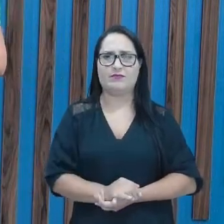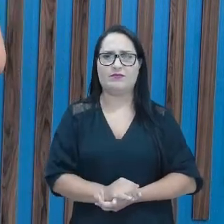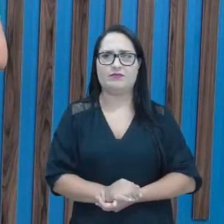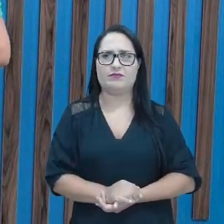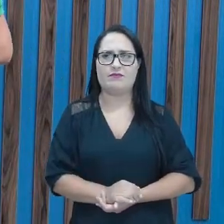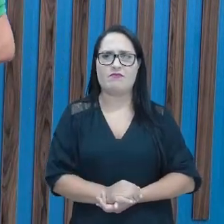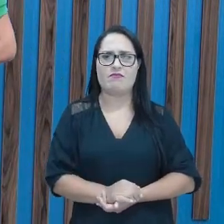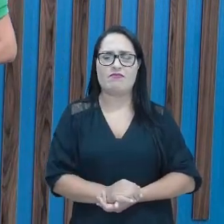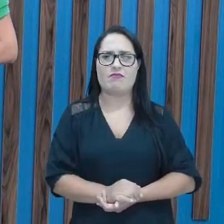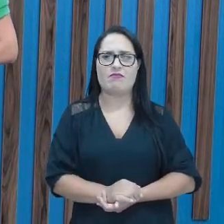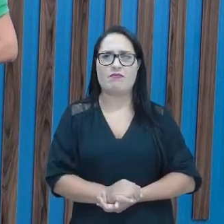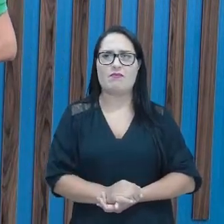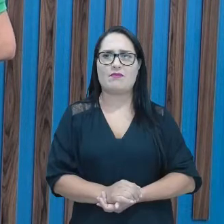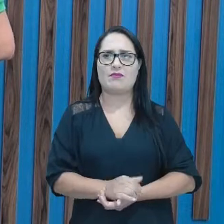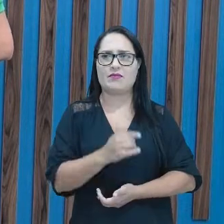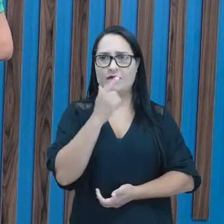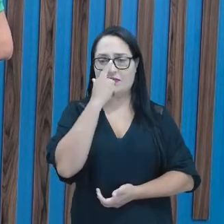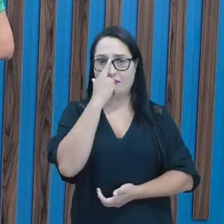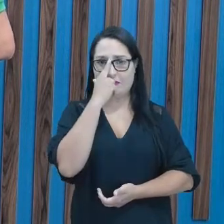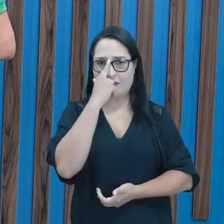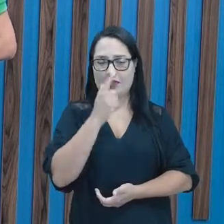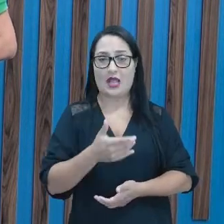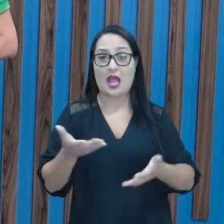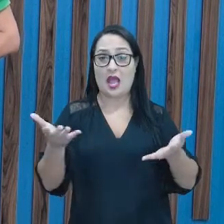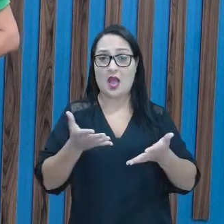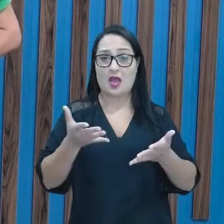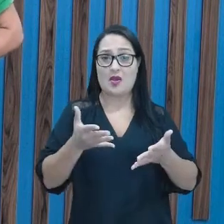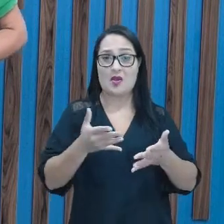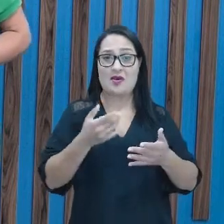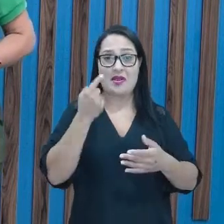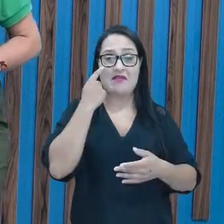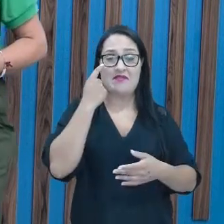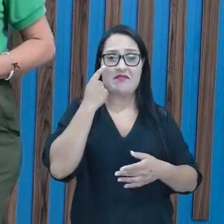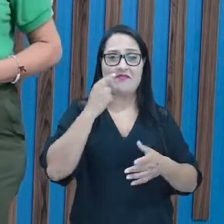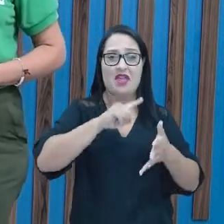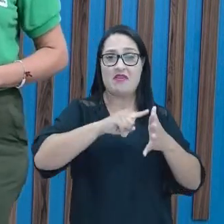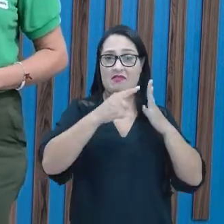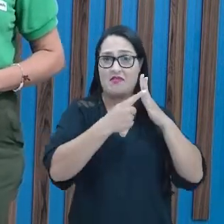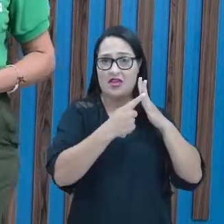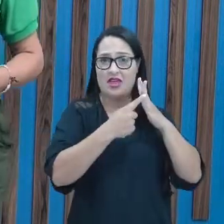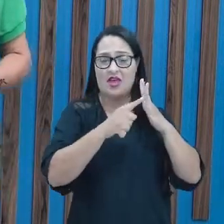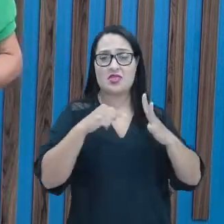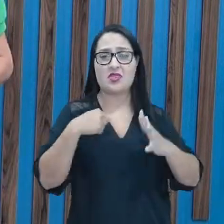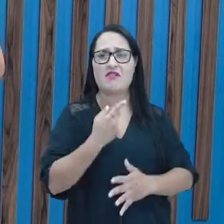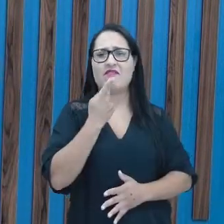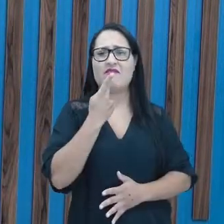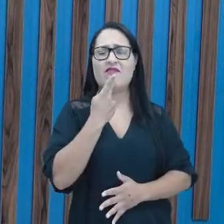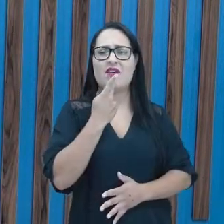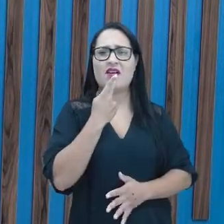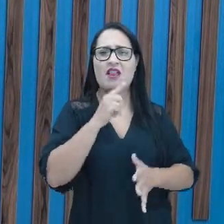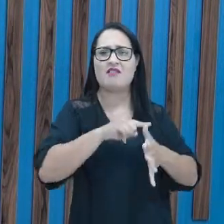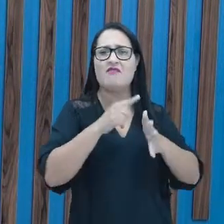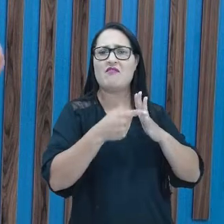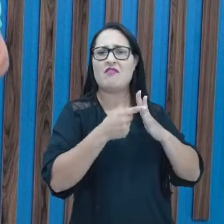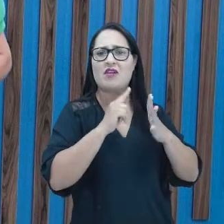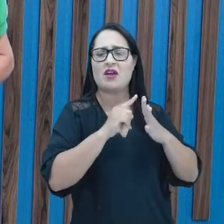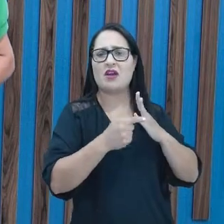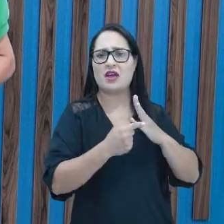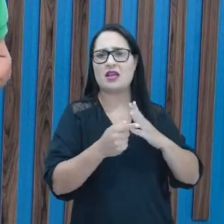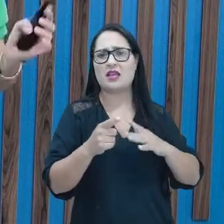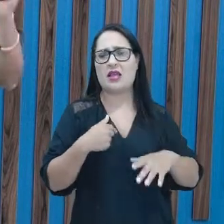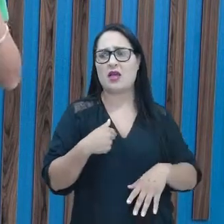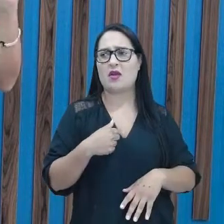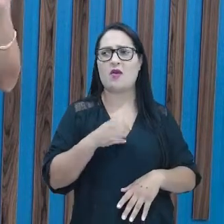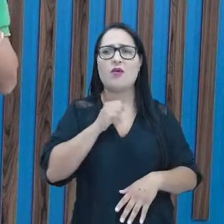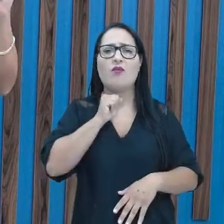Agora, vamos ler essas vogais? Será que ao falarmos as vogais, o